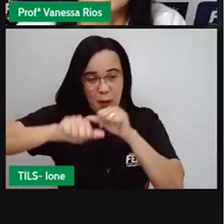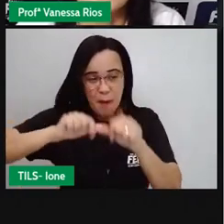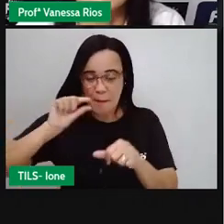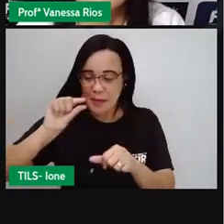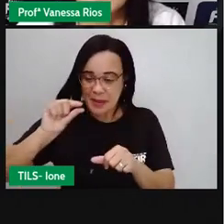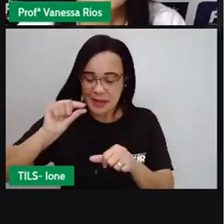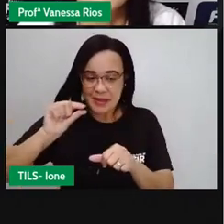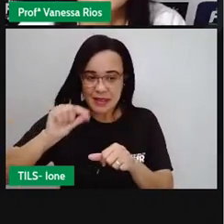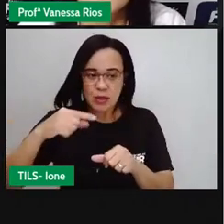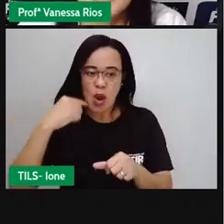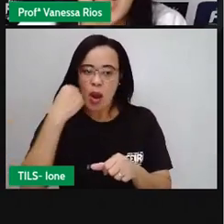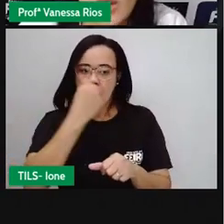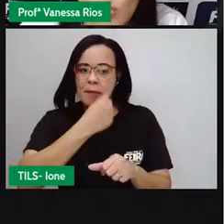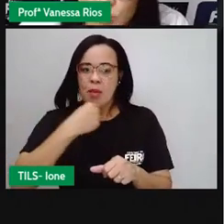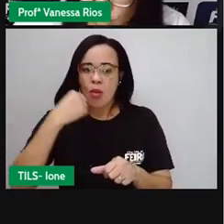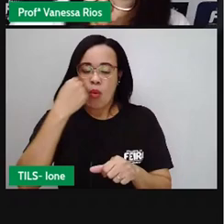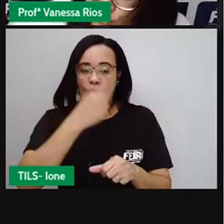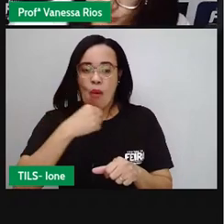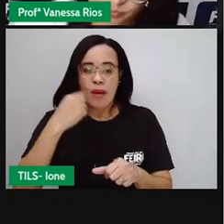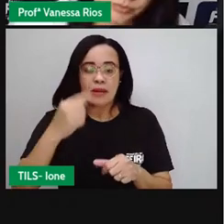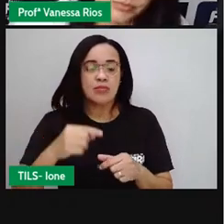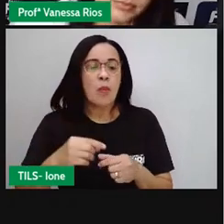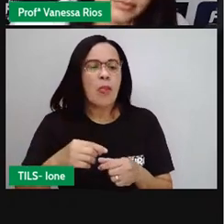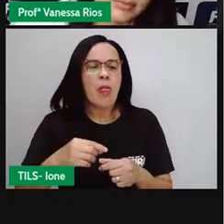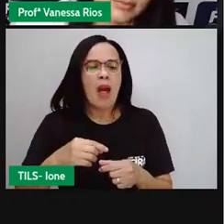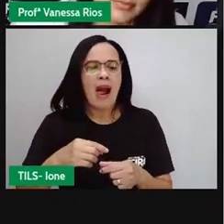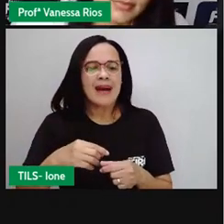processo aí, onde o alimento fica úmido.